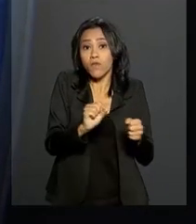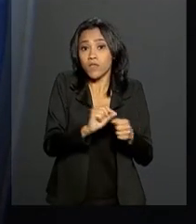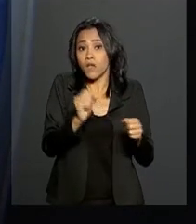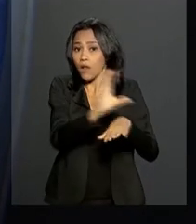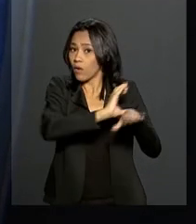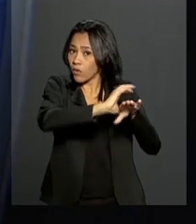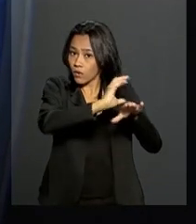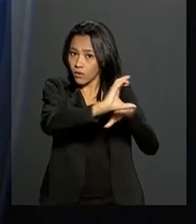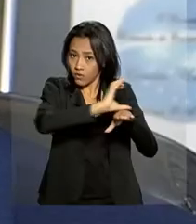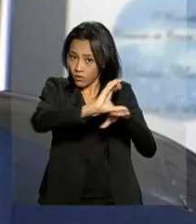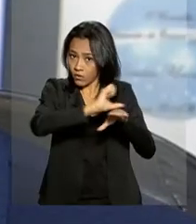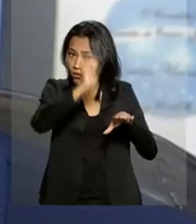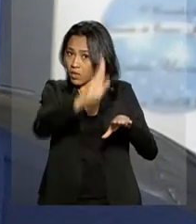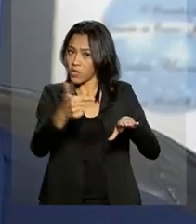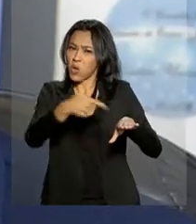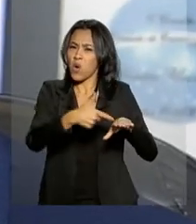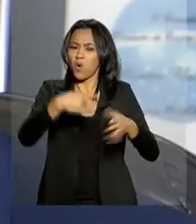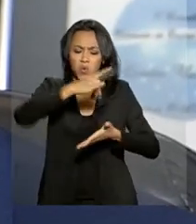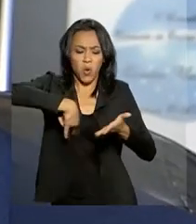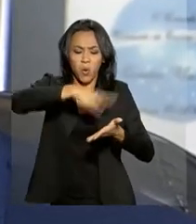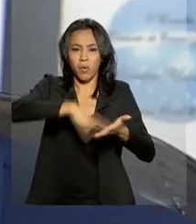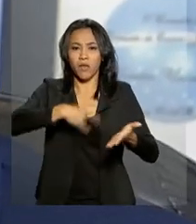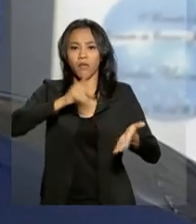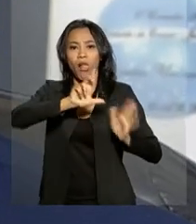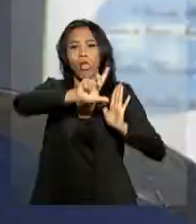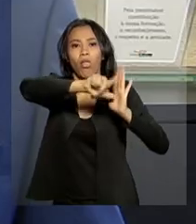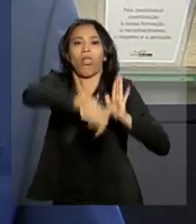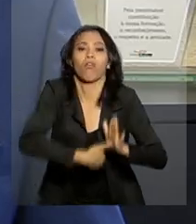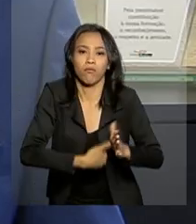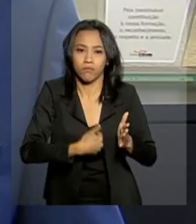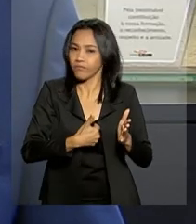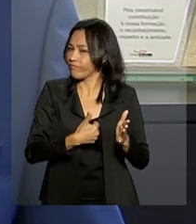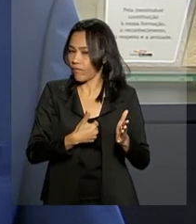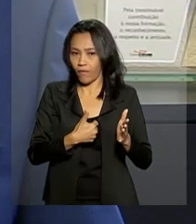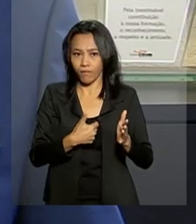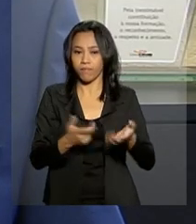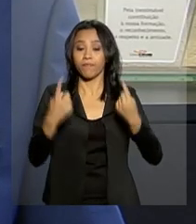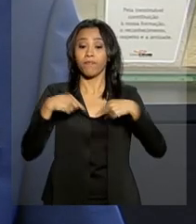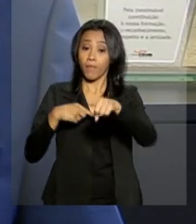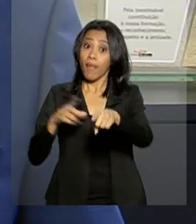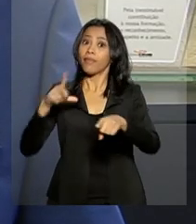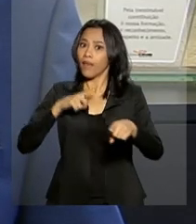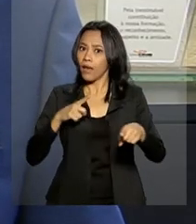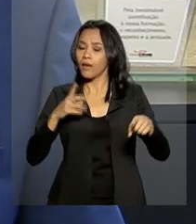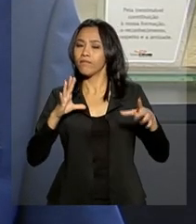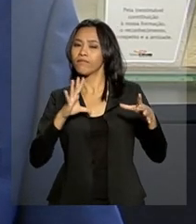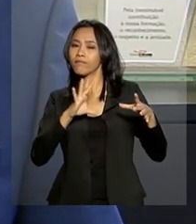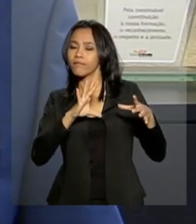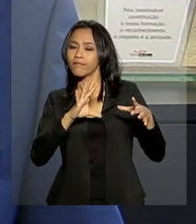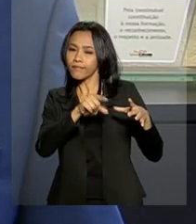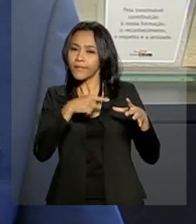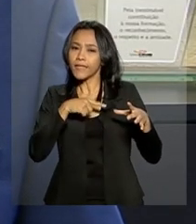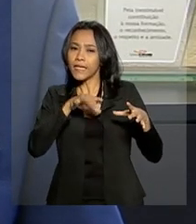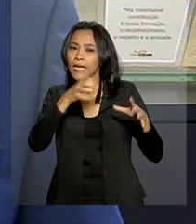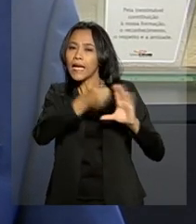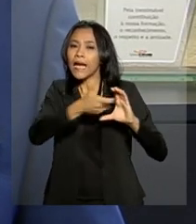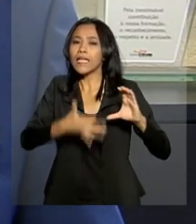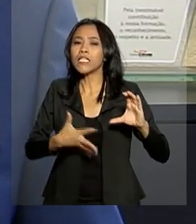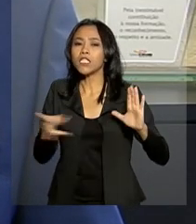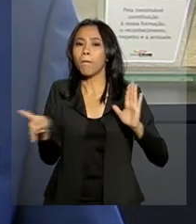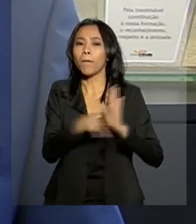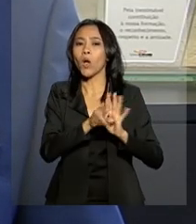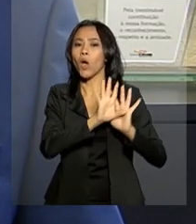Constituição brasileira um documento ultrapassado. Ela tem sinais do tempo, pontos em que